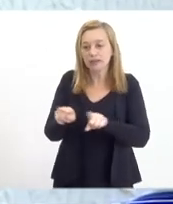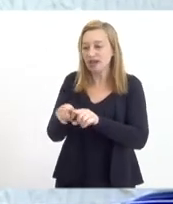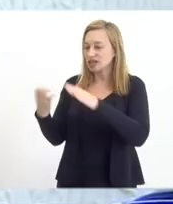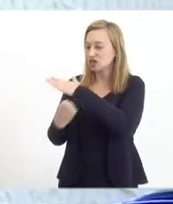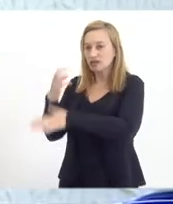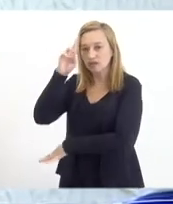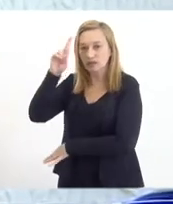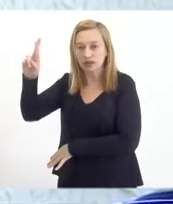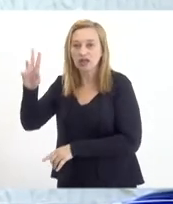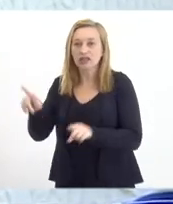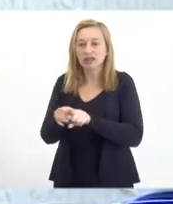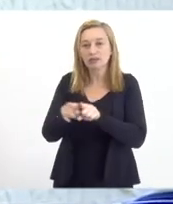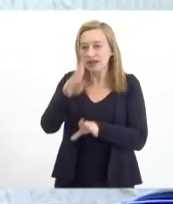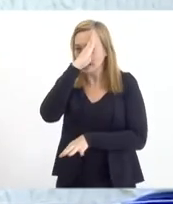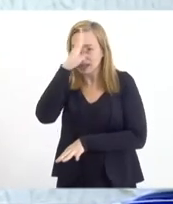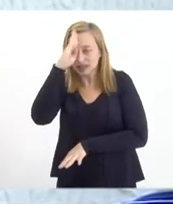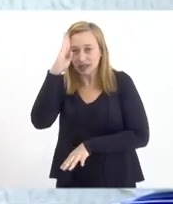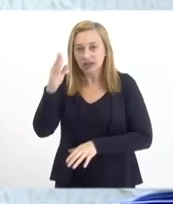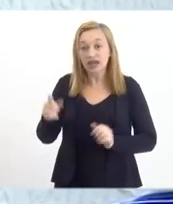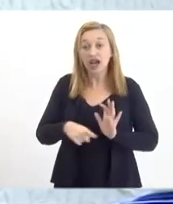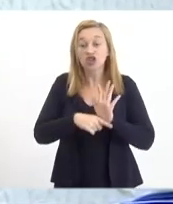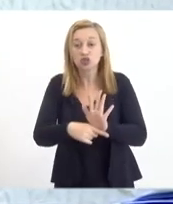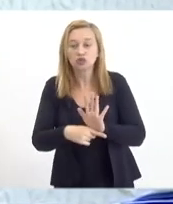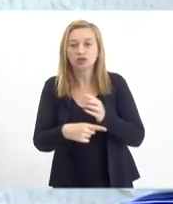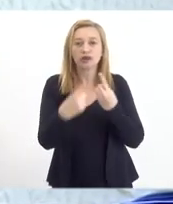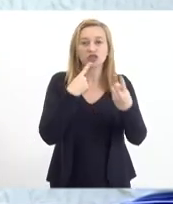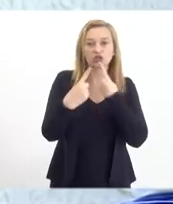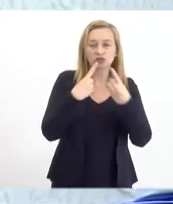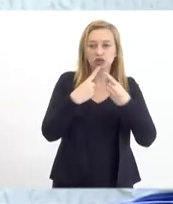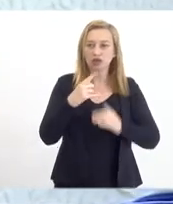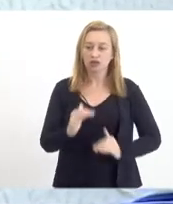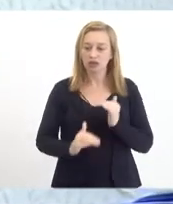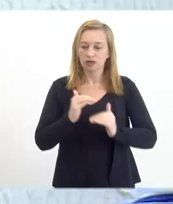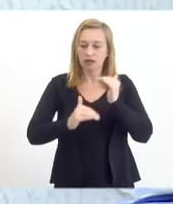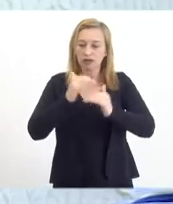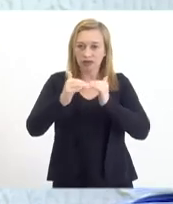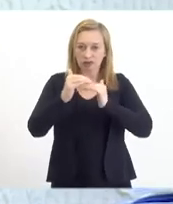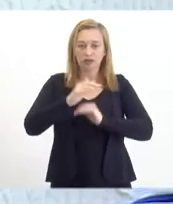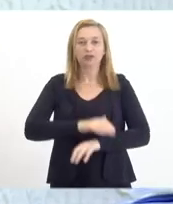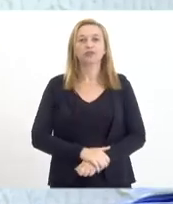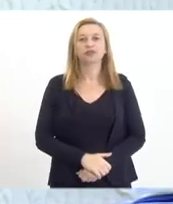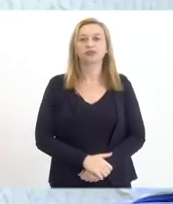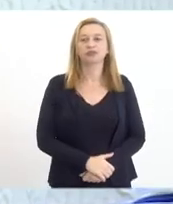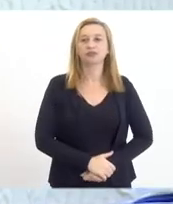que contribuem para o debate permanente sobre o desenvolvimento.